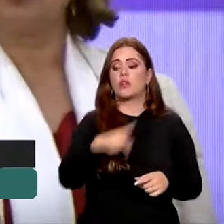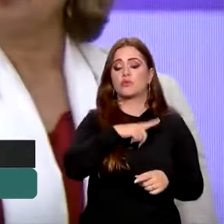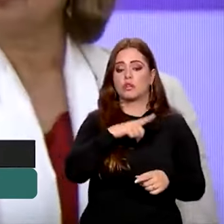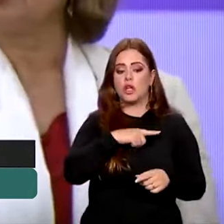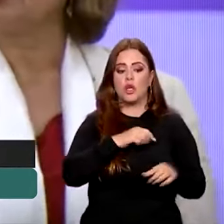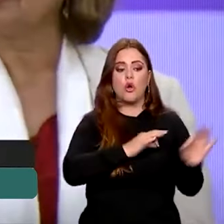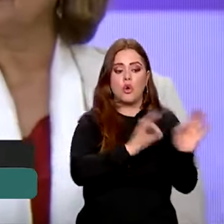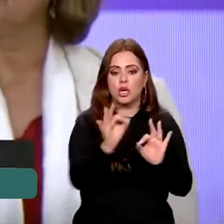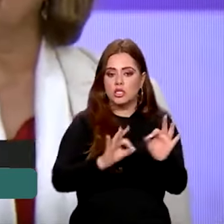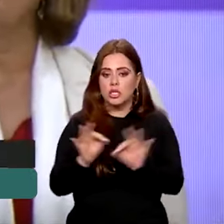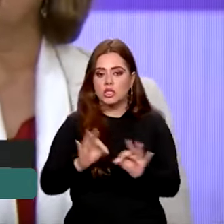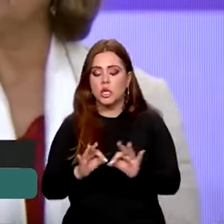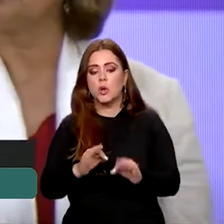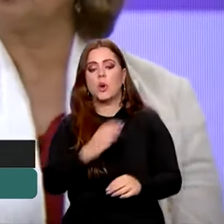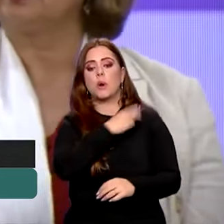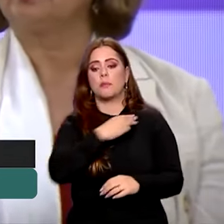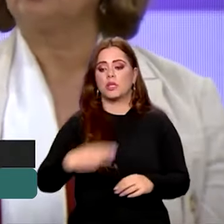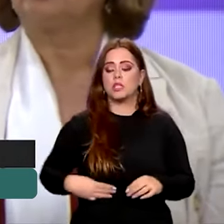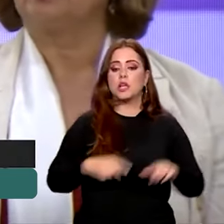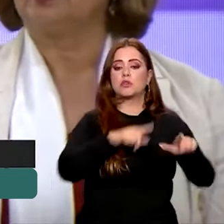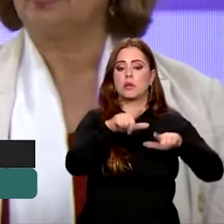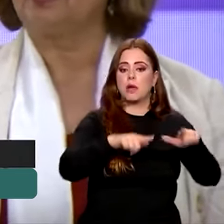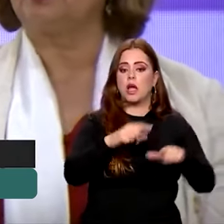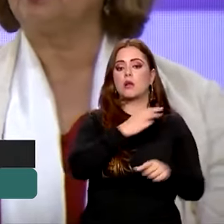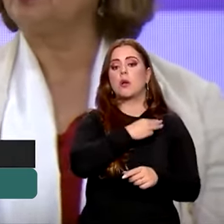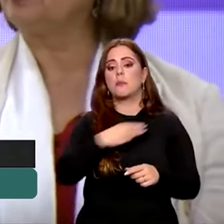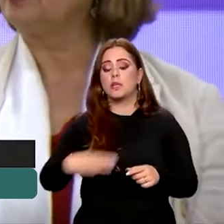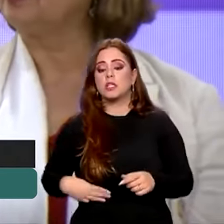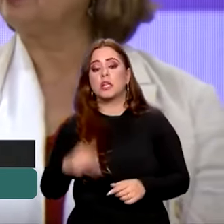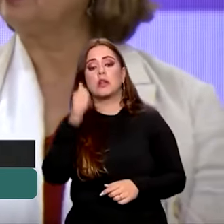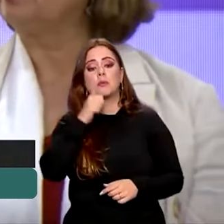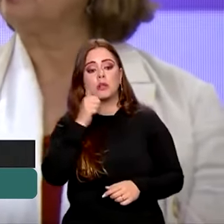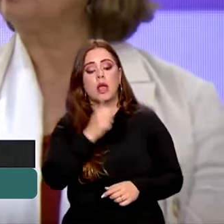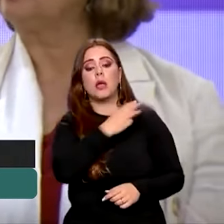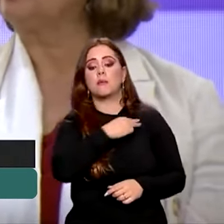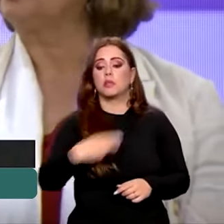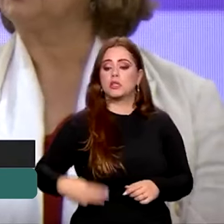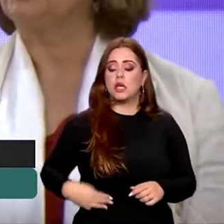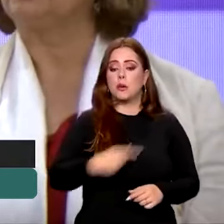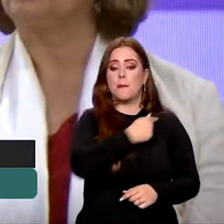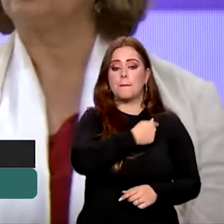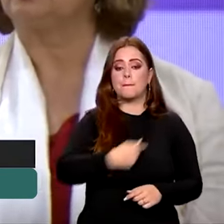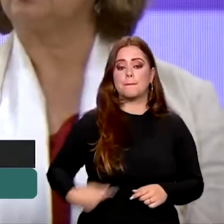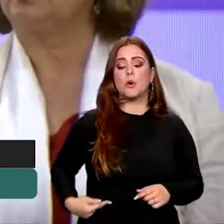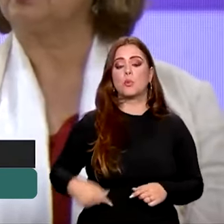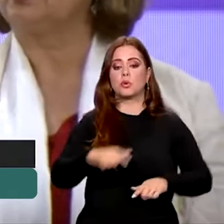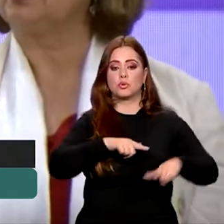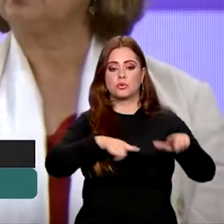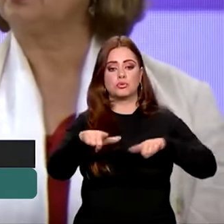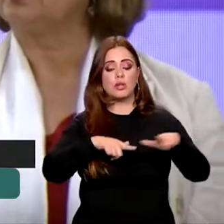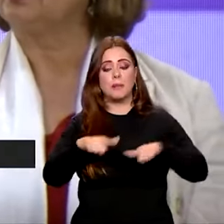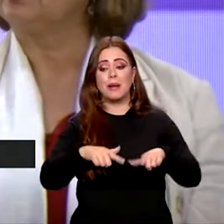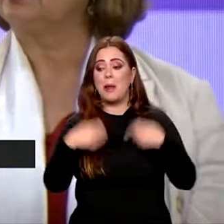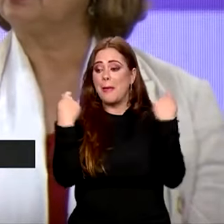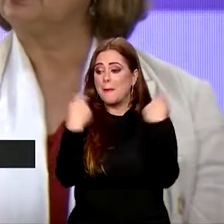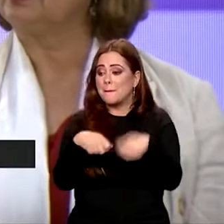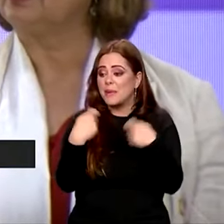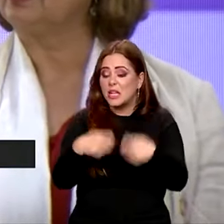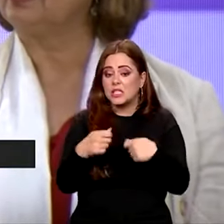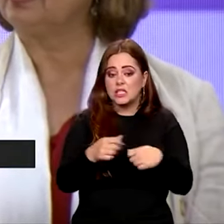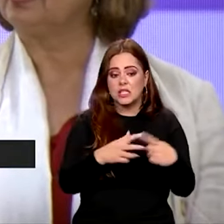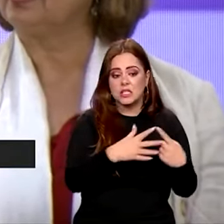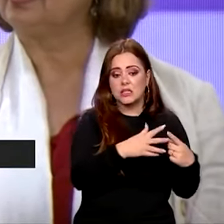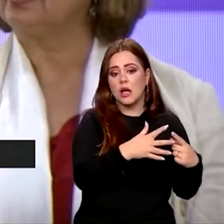Trabalho, porque nós temos o Ministério da Mulher, porque nós temos o Ministério Público do Trabalho e tudo isso tem que funcionar em